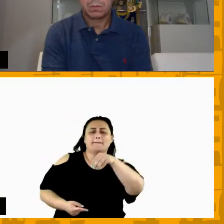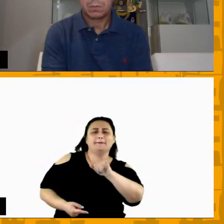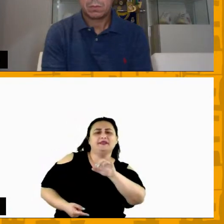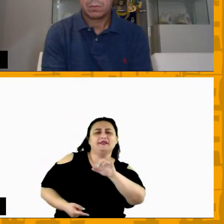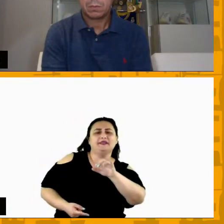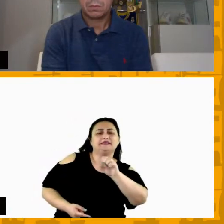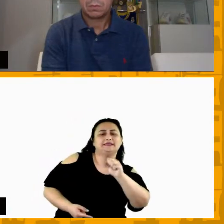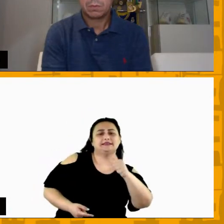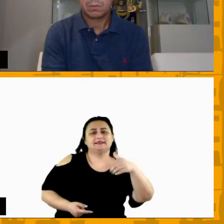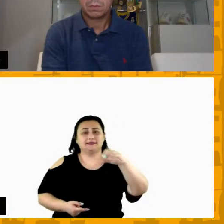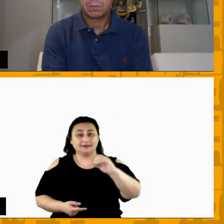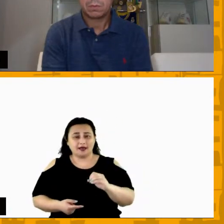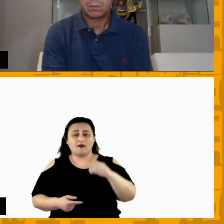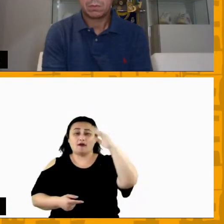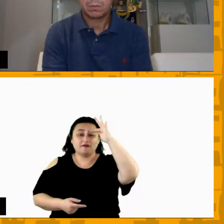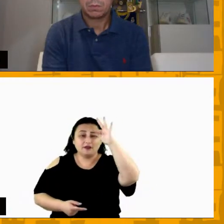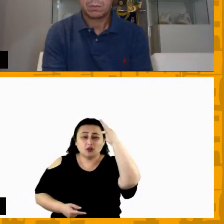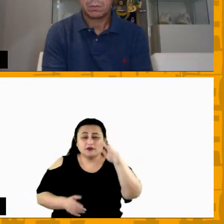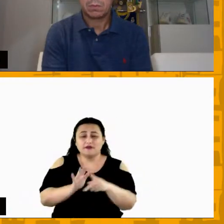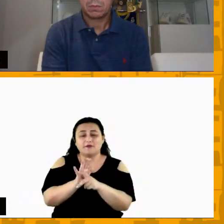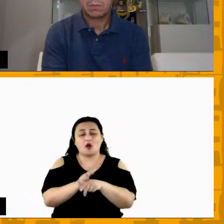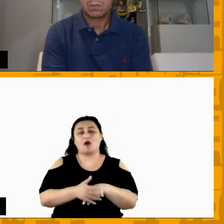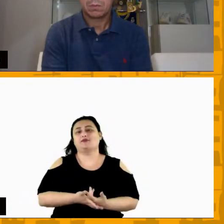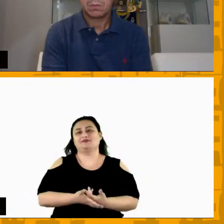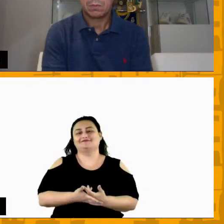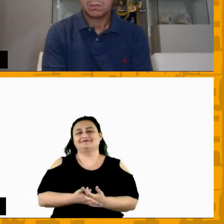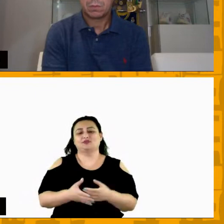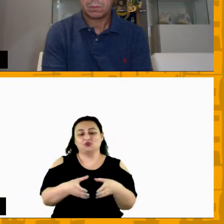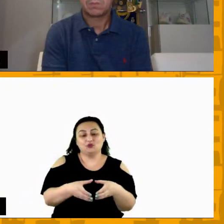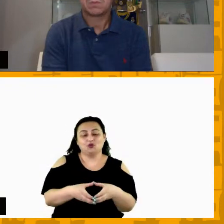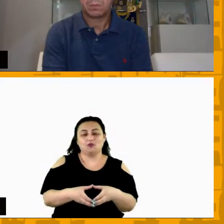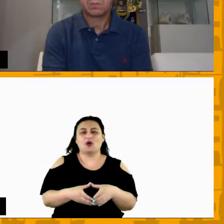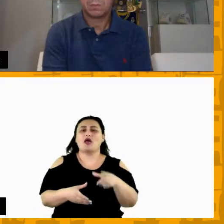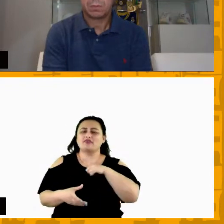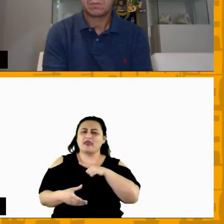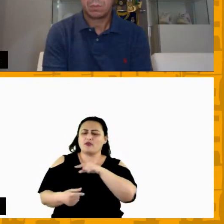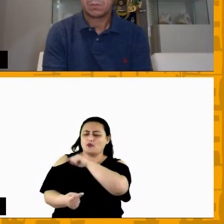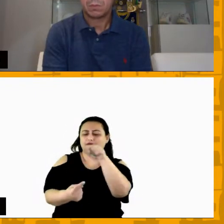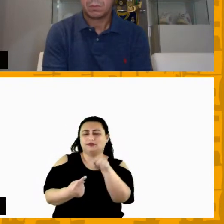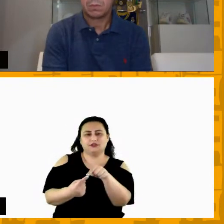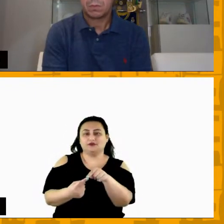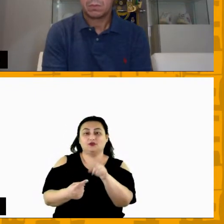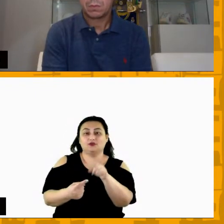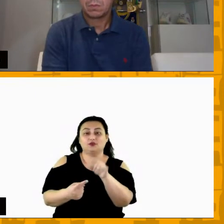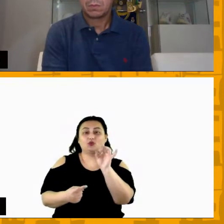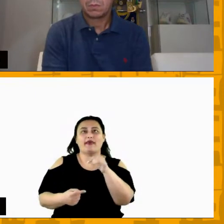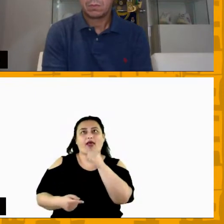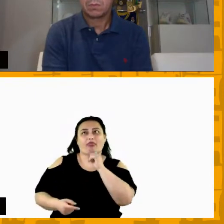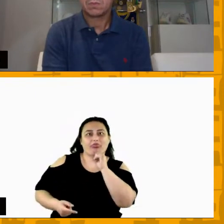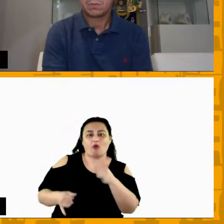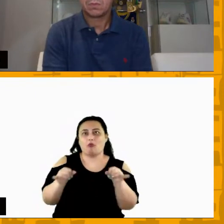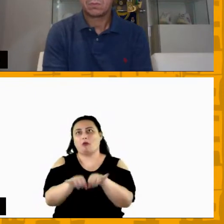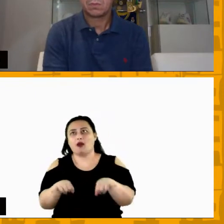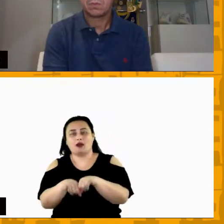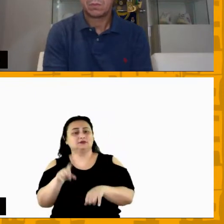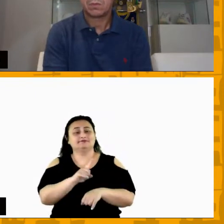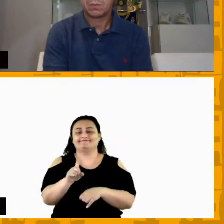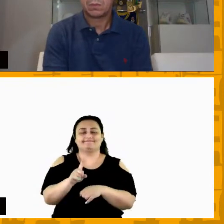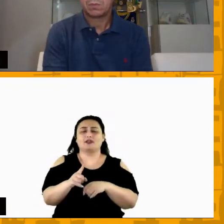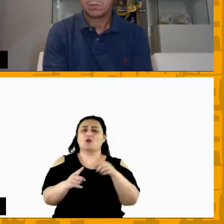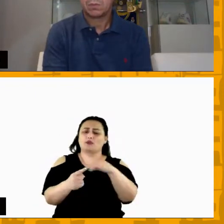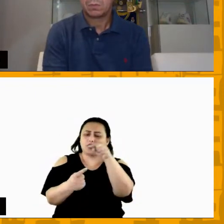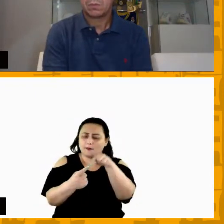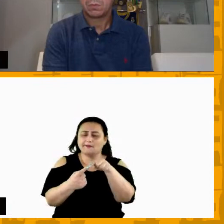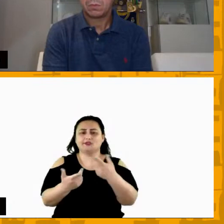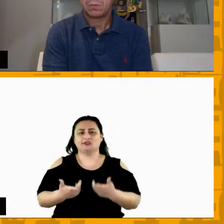construído intencionalmente não é por acaso as pessoas não vão adivinhar qual é a sua filosofia